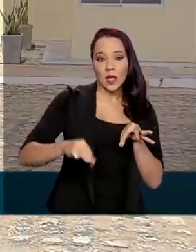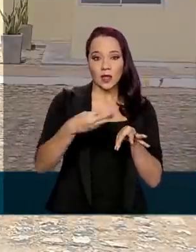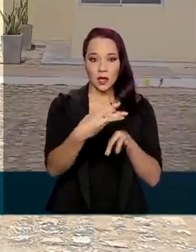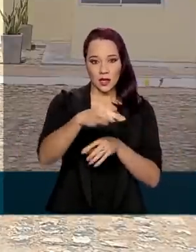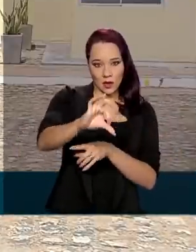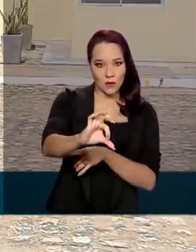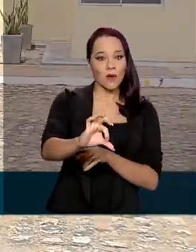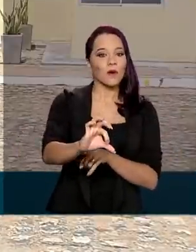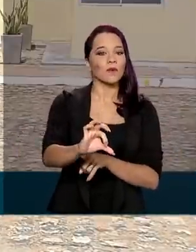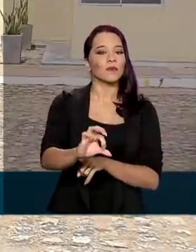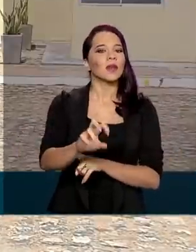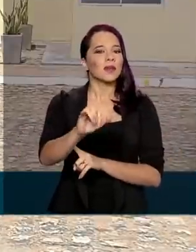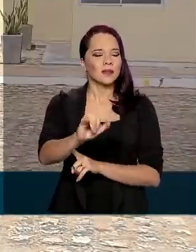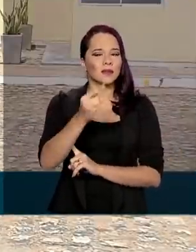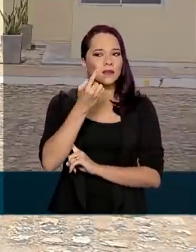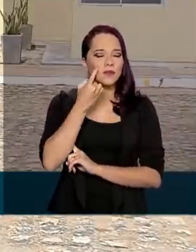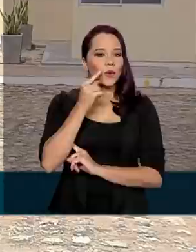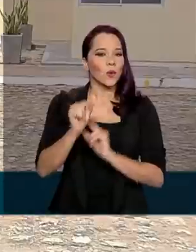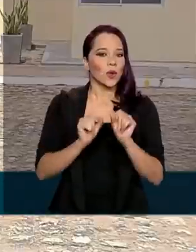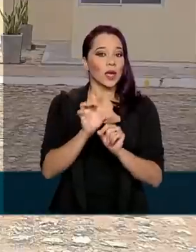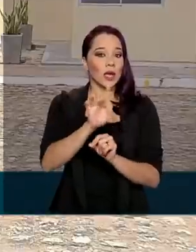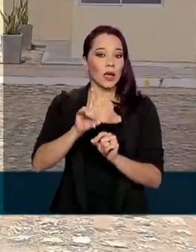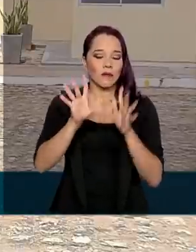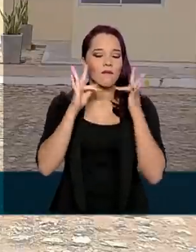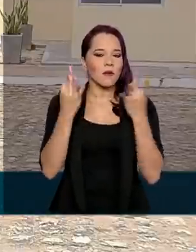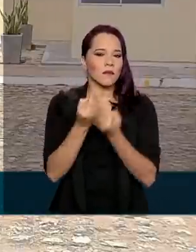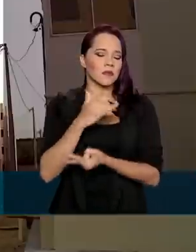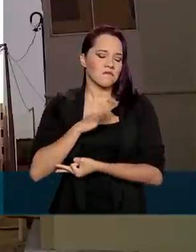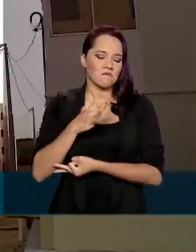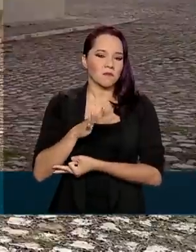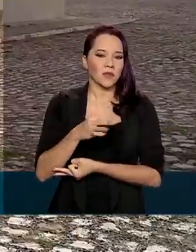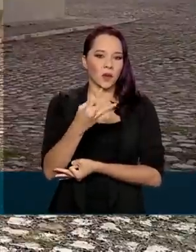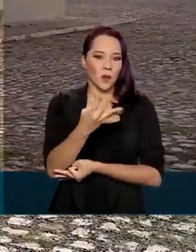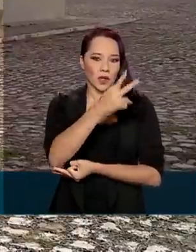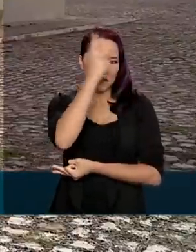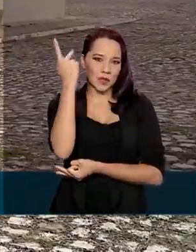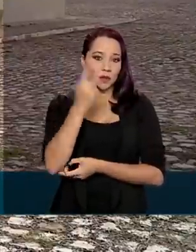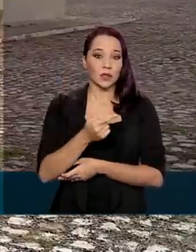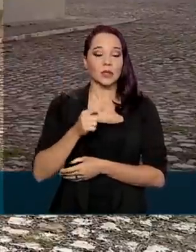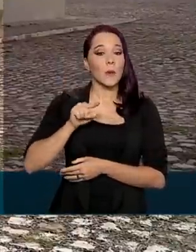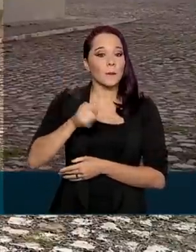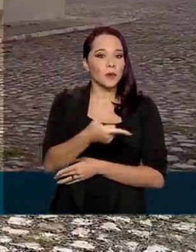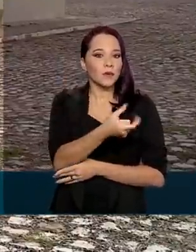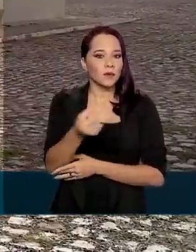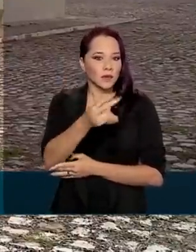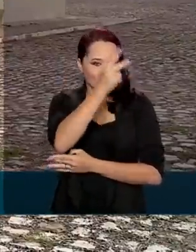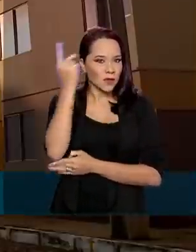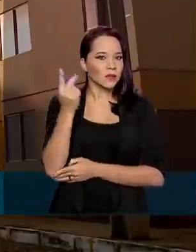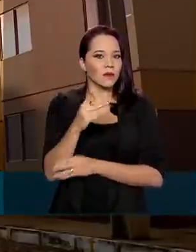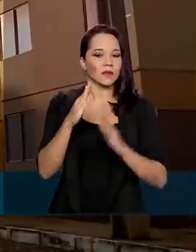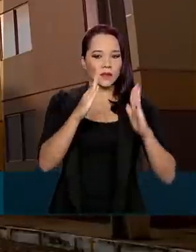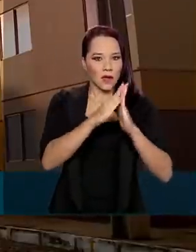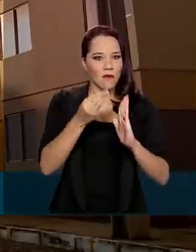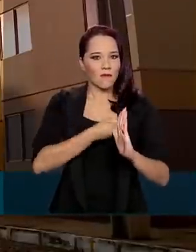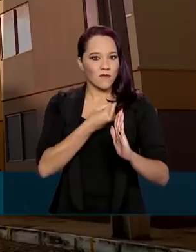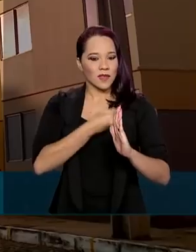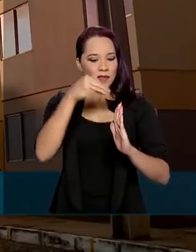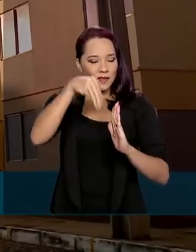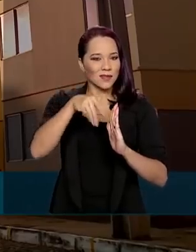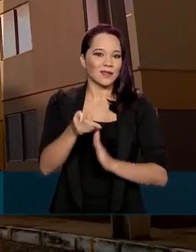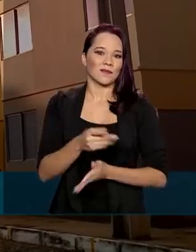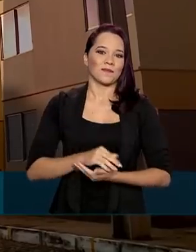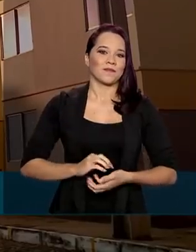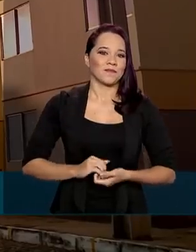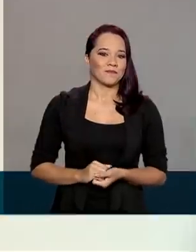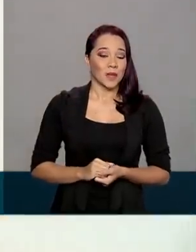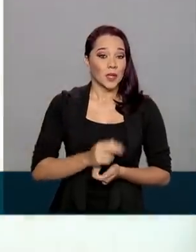quadrados. E se a gente levar em conta que cada família tem, em média, quatro pessoas, 1.200 pessoas devem morar aqui. Vão viver